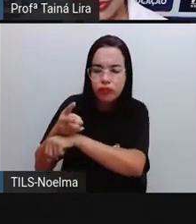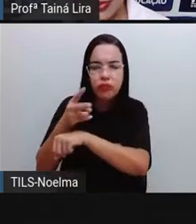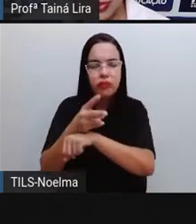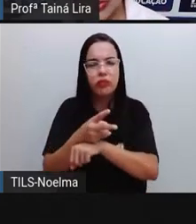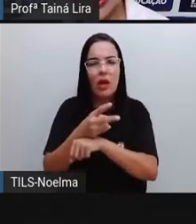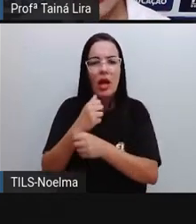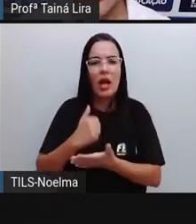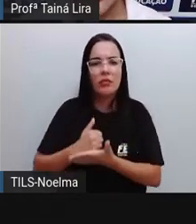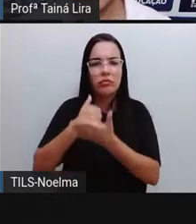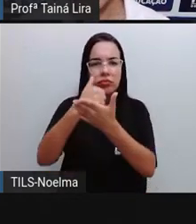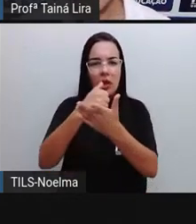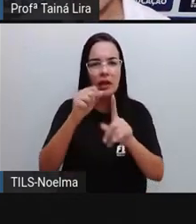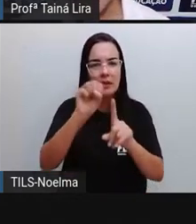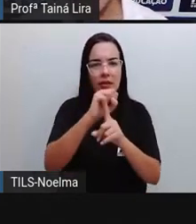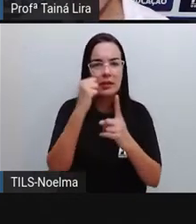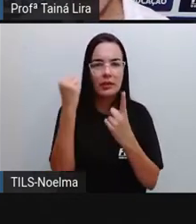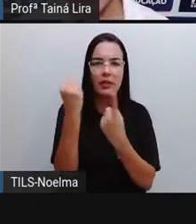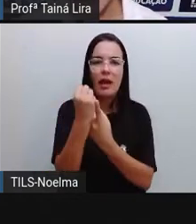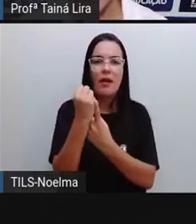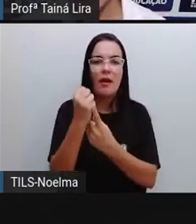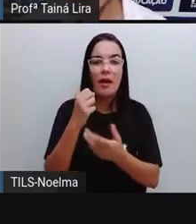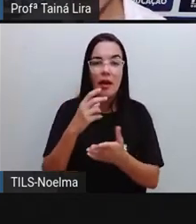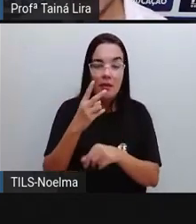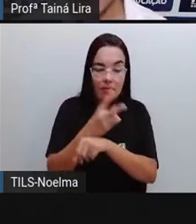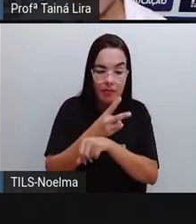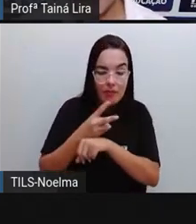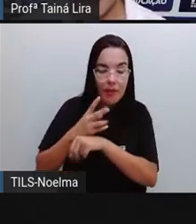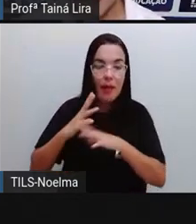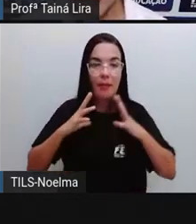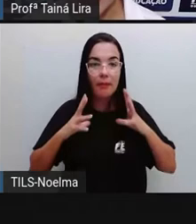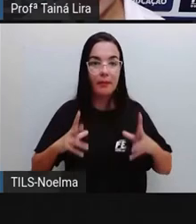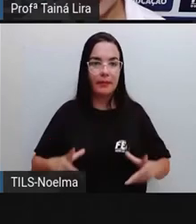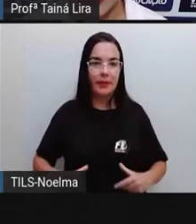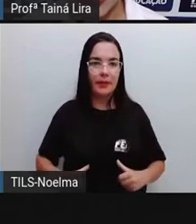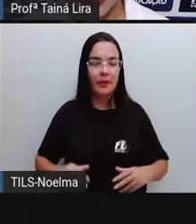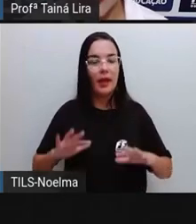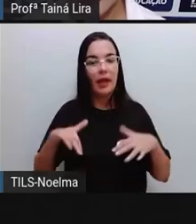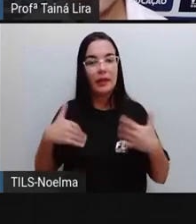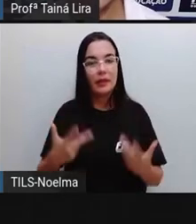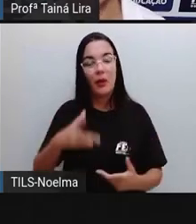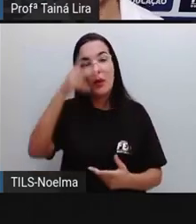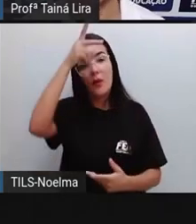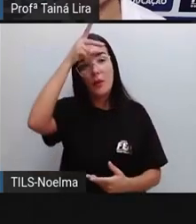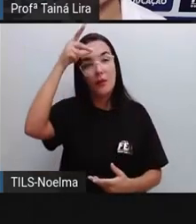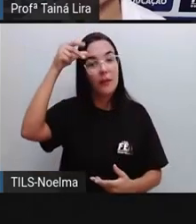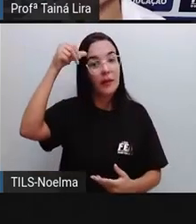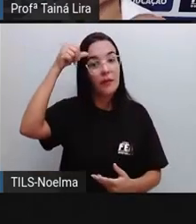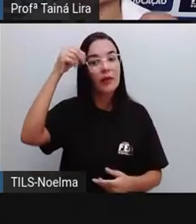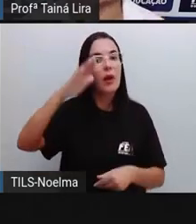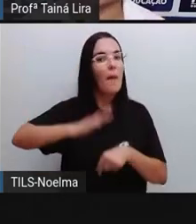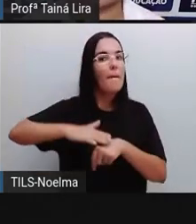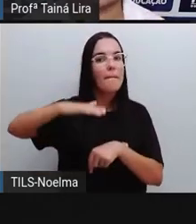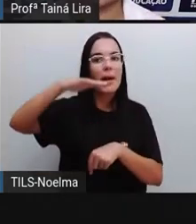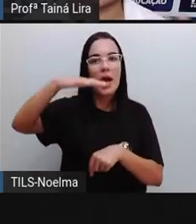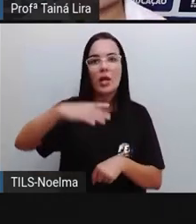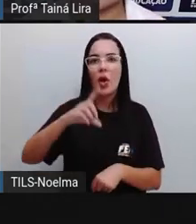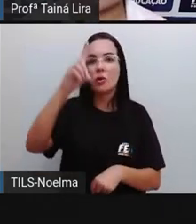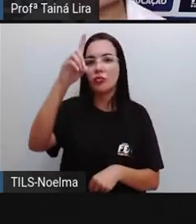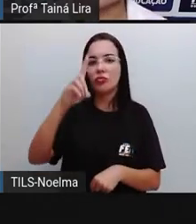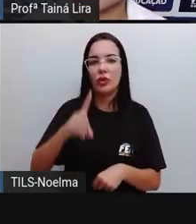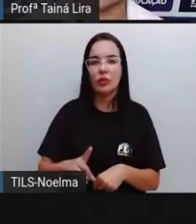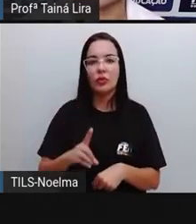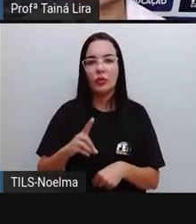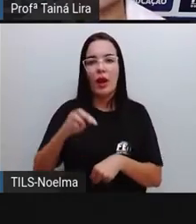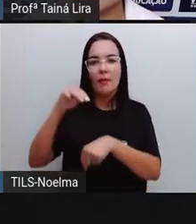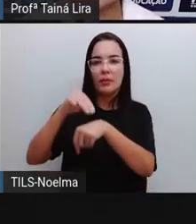atribuições. O prefeito é o maior gestor municipal de todos os órgãos que estão por trás desses